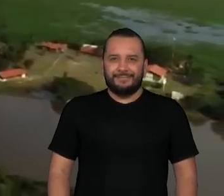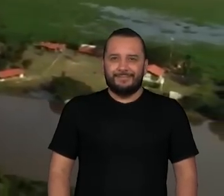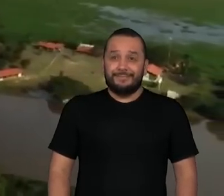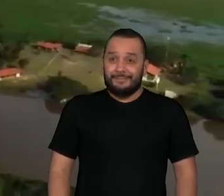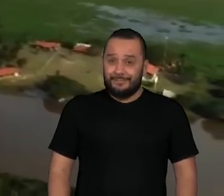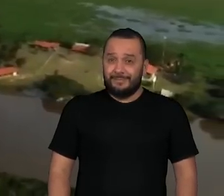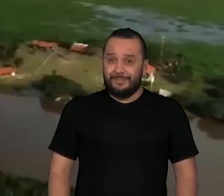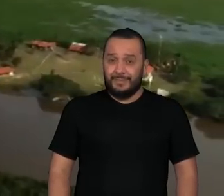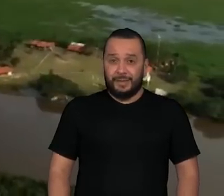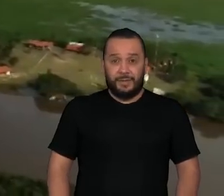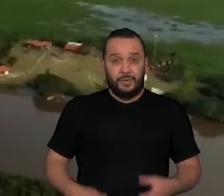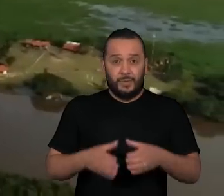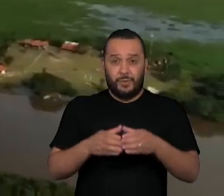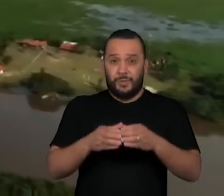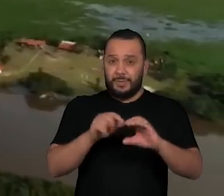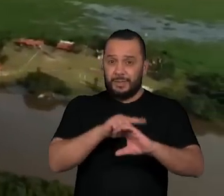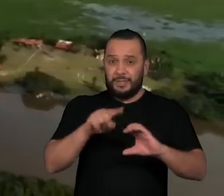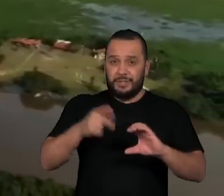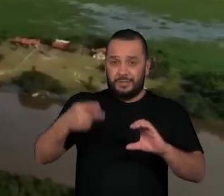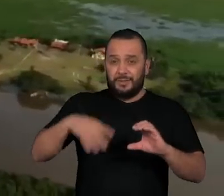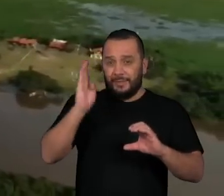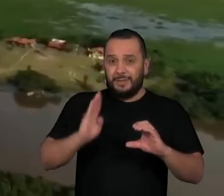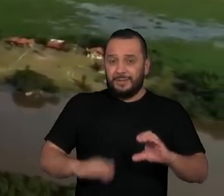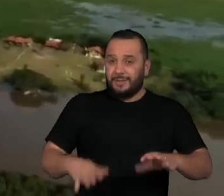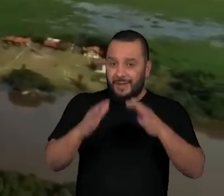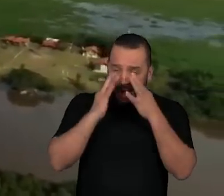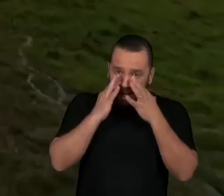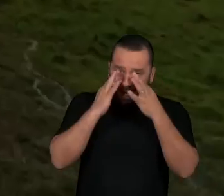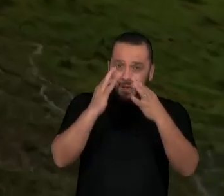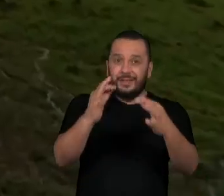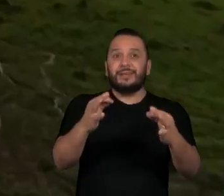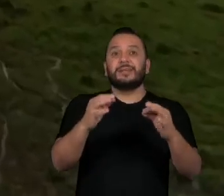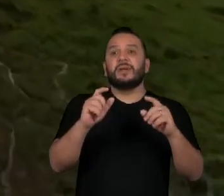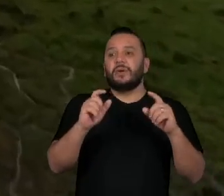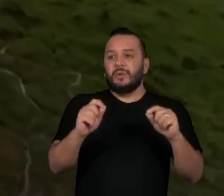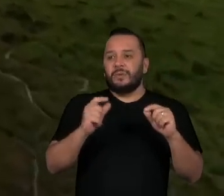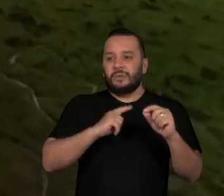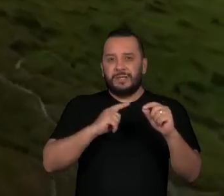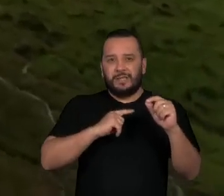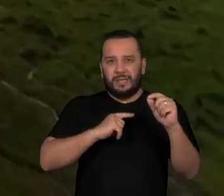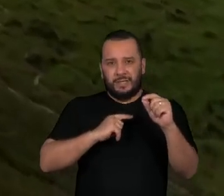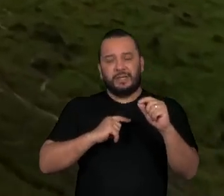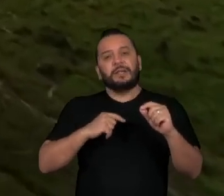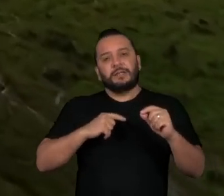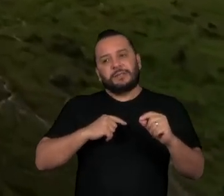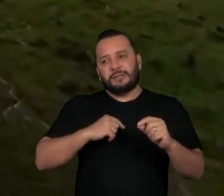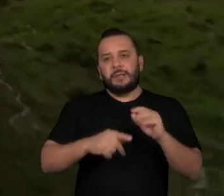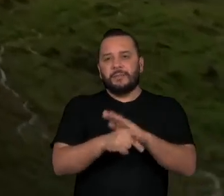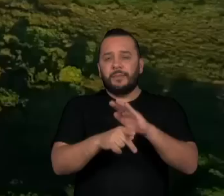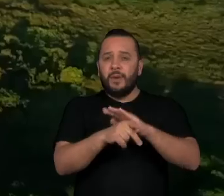Cientistas brasileiros alertam para o risco de cupinização do Pantanal.